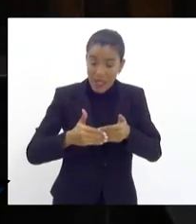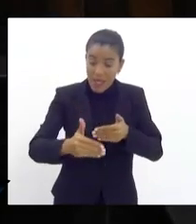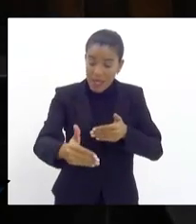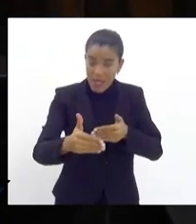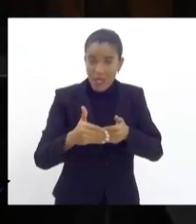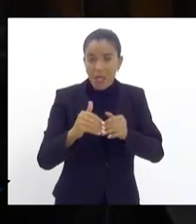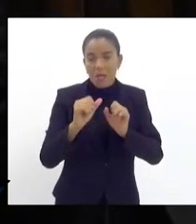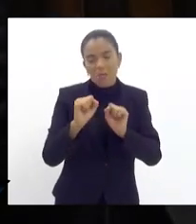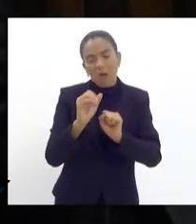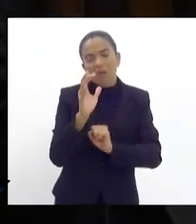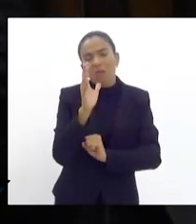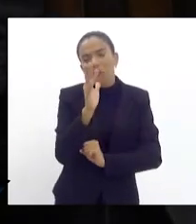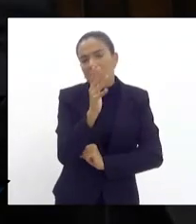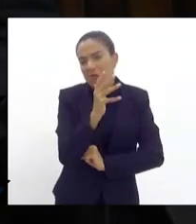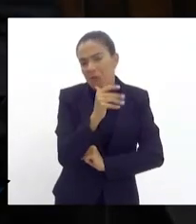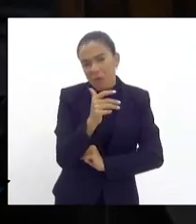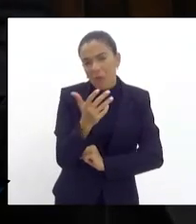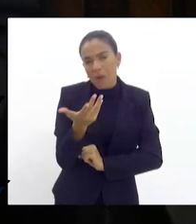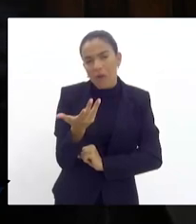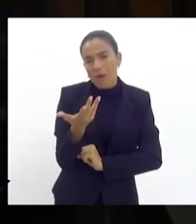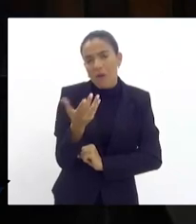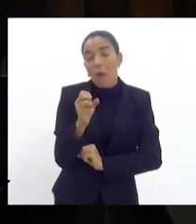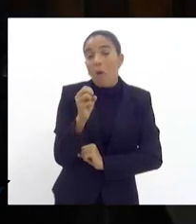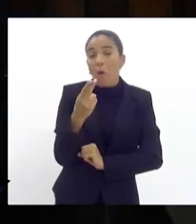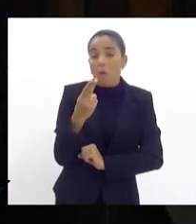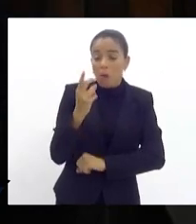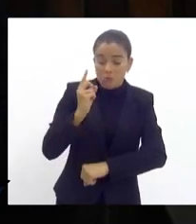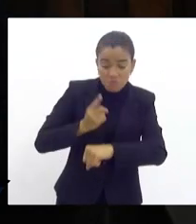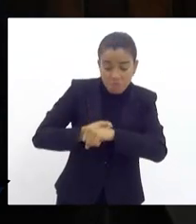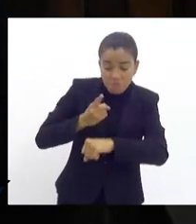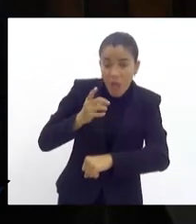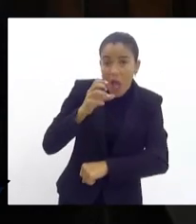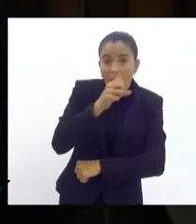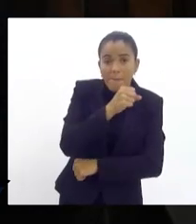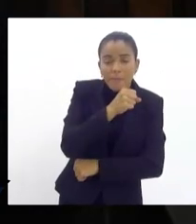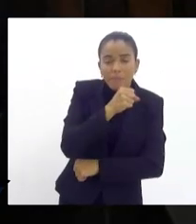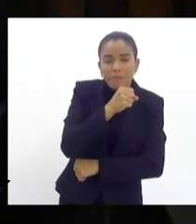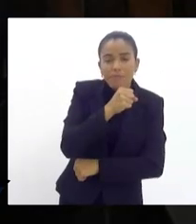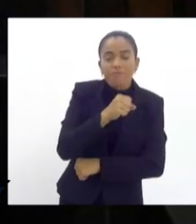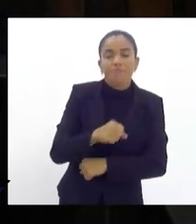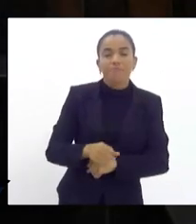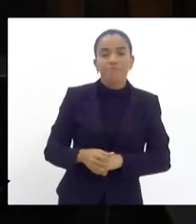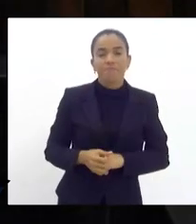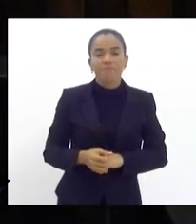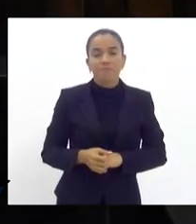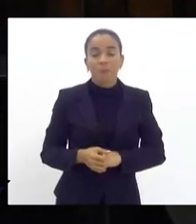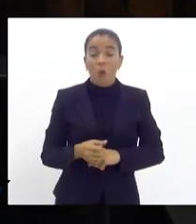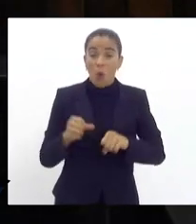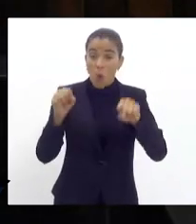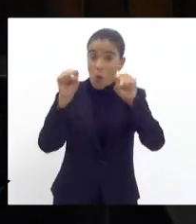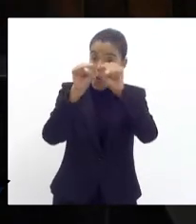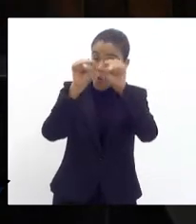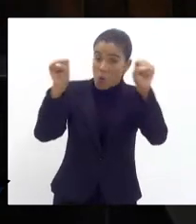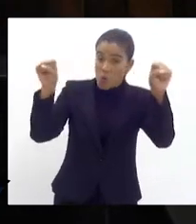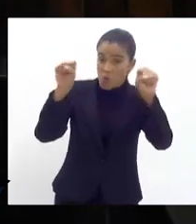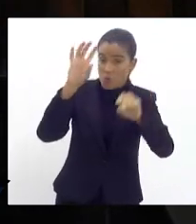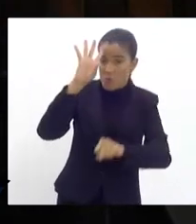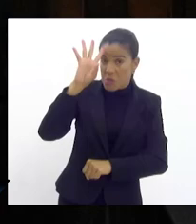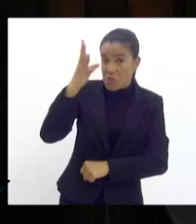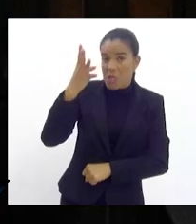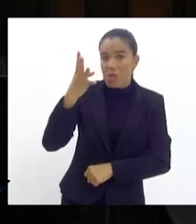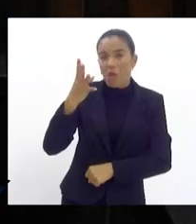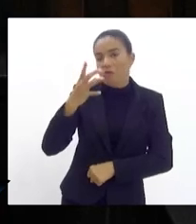pode demorar ou pode ser rápido, o Supremo é que vai decidir,